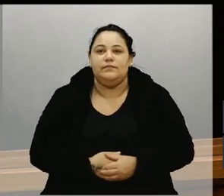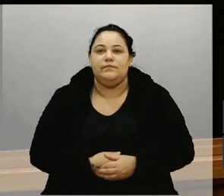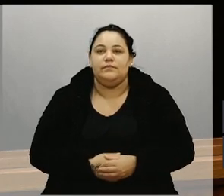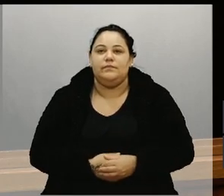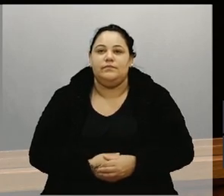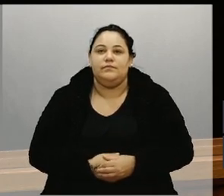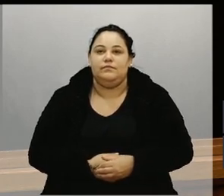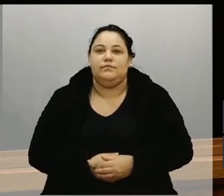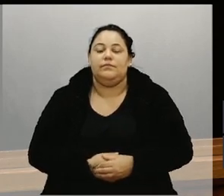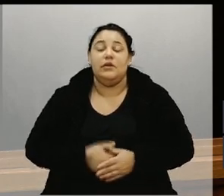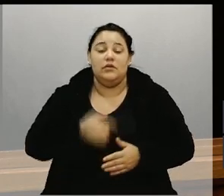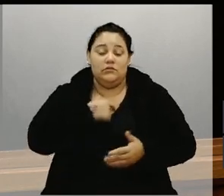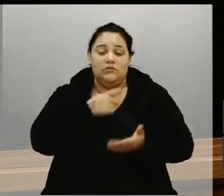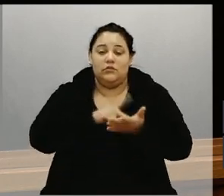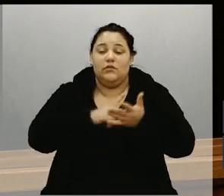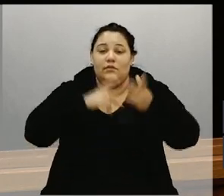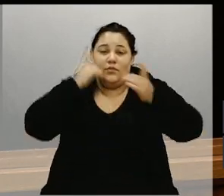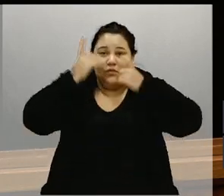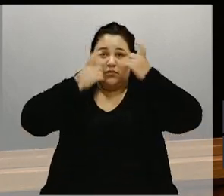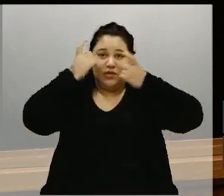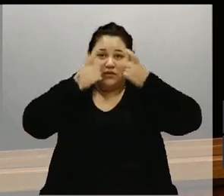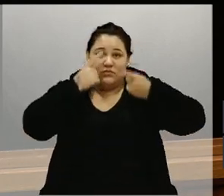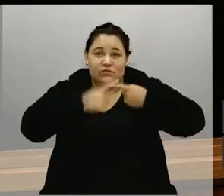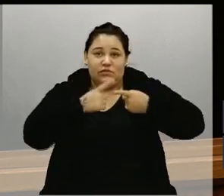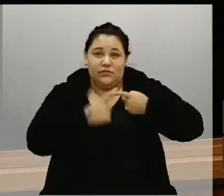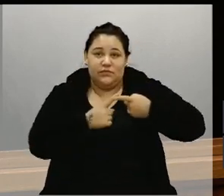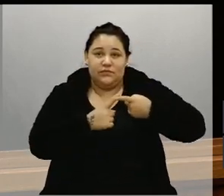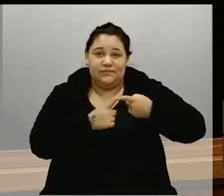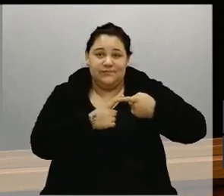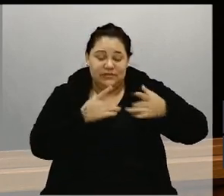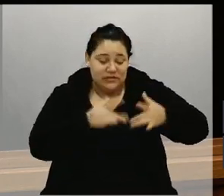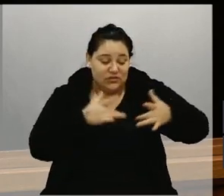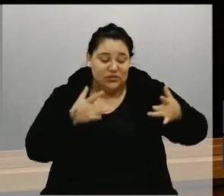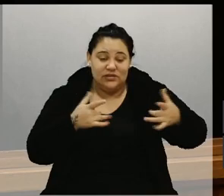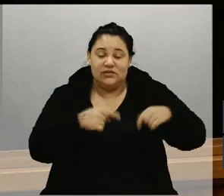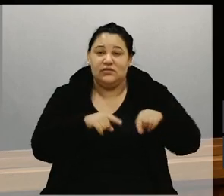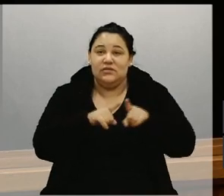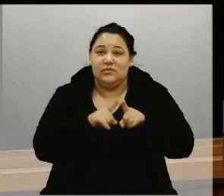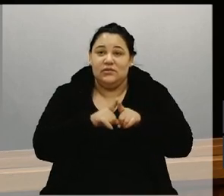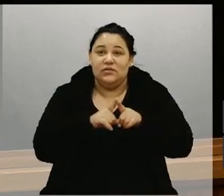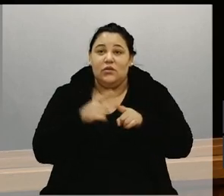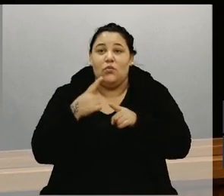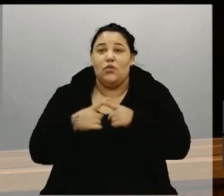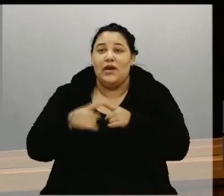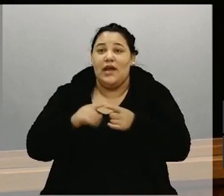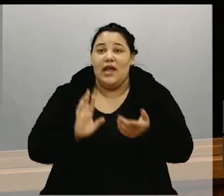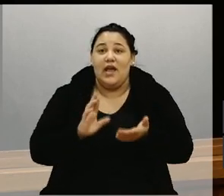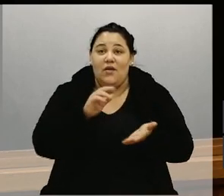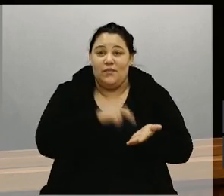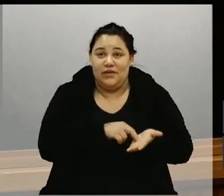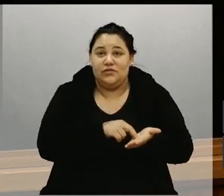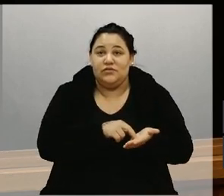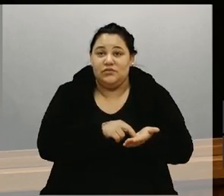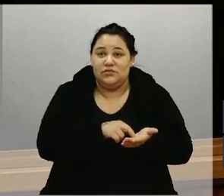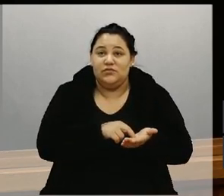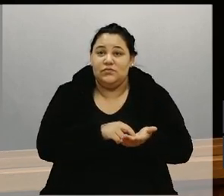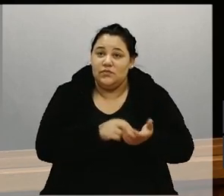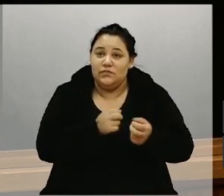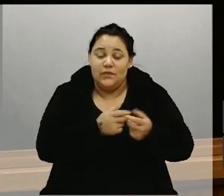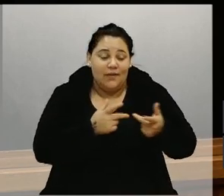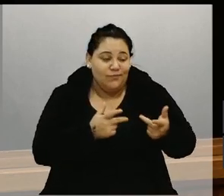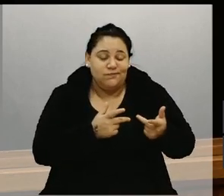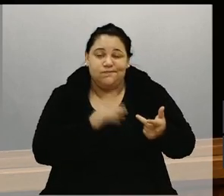preocupados, preocupadas com essa situação, solidários, né, porque realmente é uma situação muito maior,